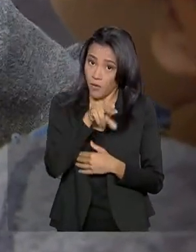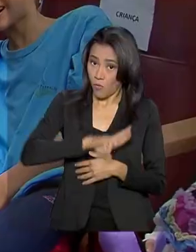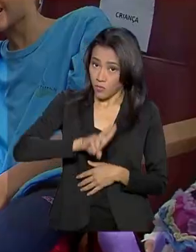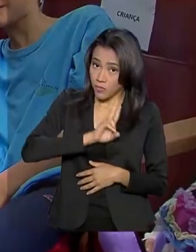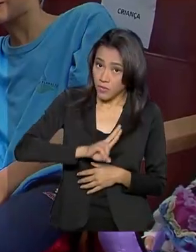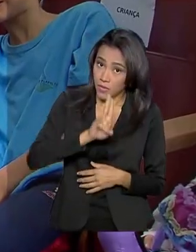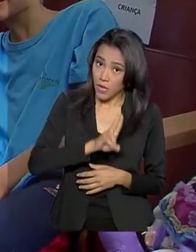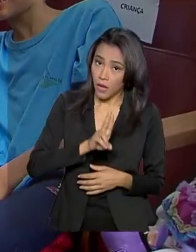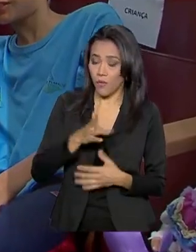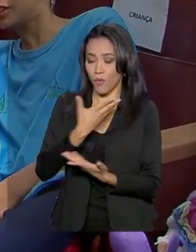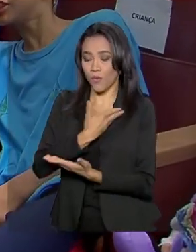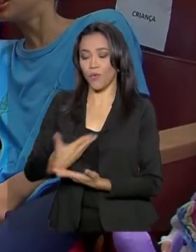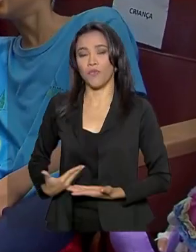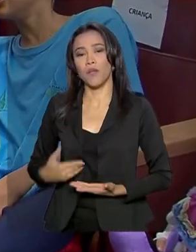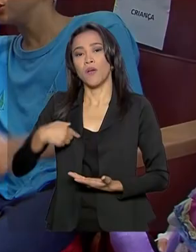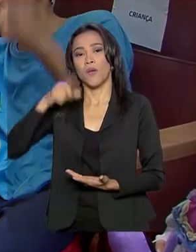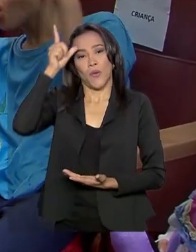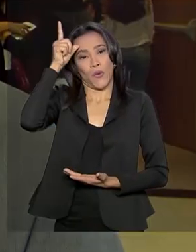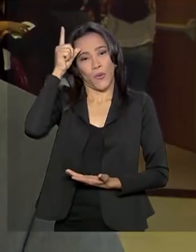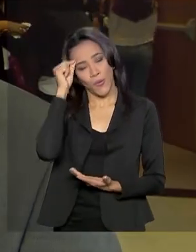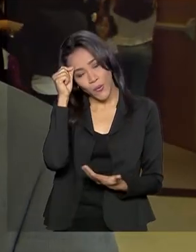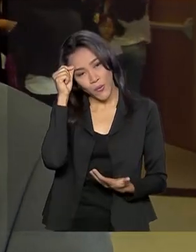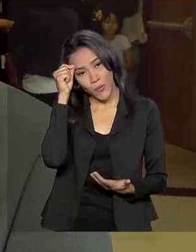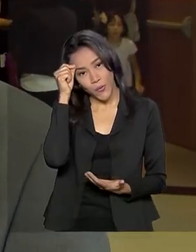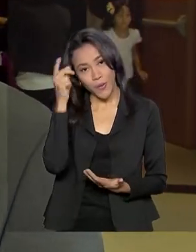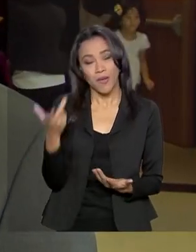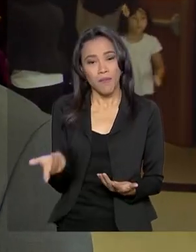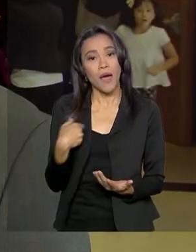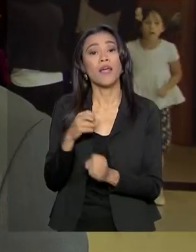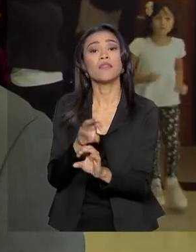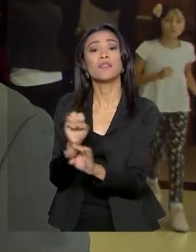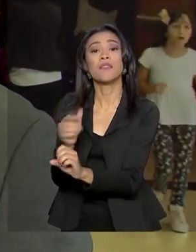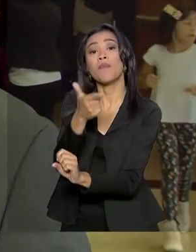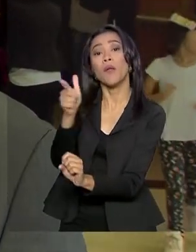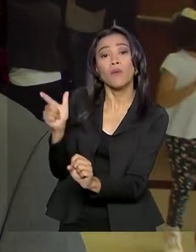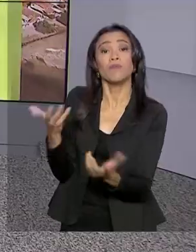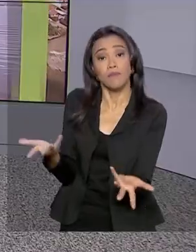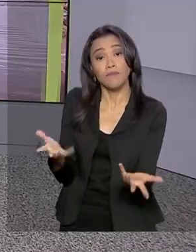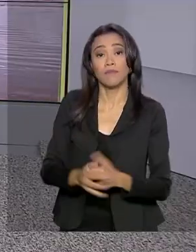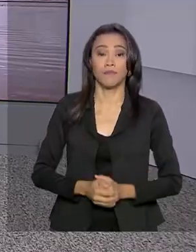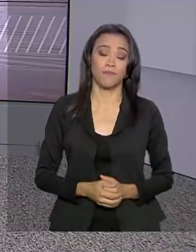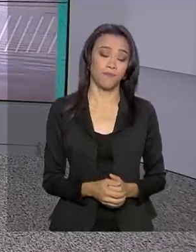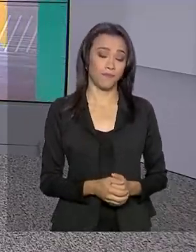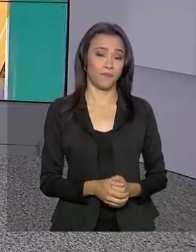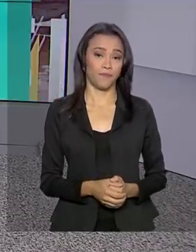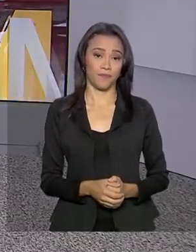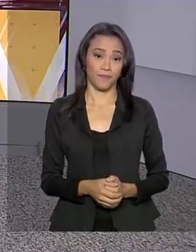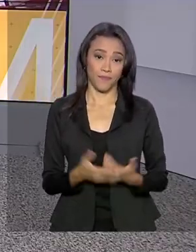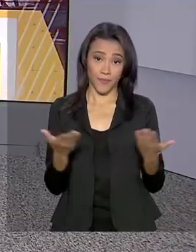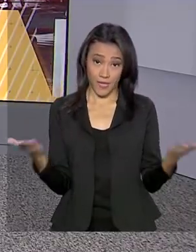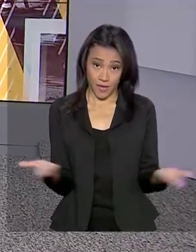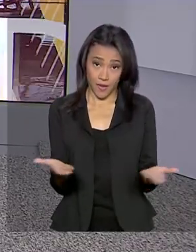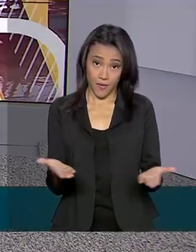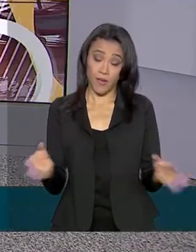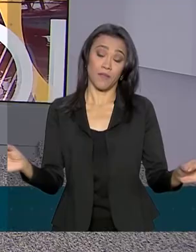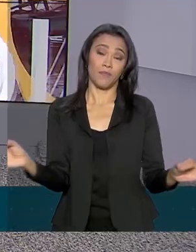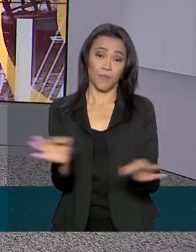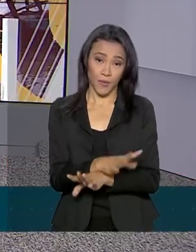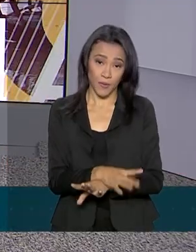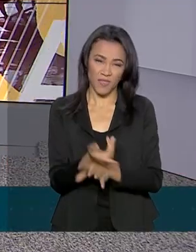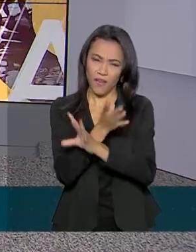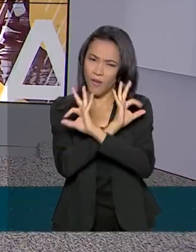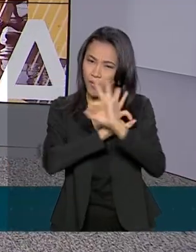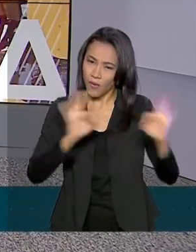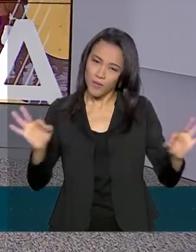isso, o Estado fica livre para cuidar de quem não está tendo essa possibilidade. E o Brasil em Dia fica por aqui. Um